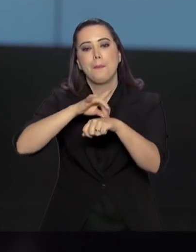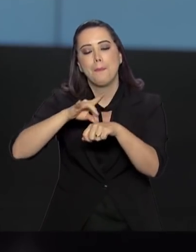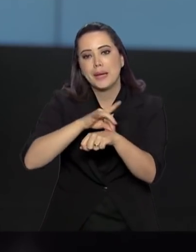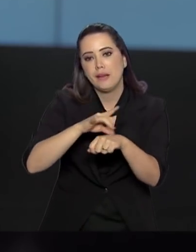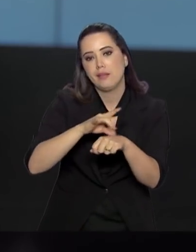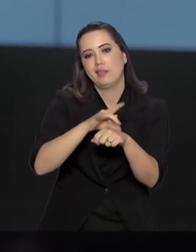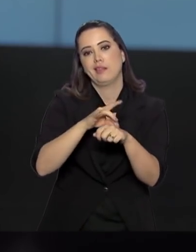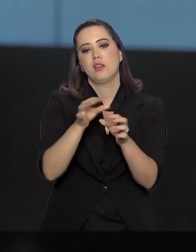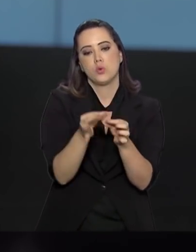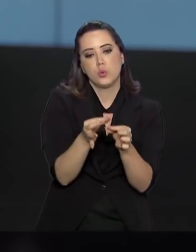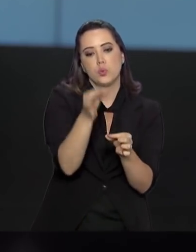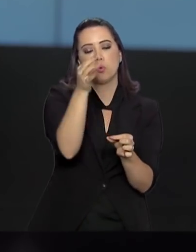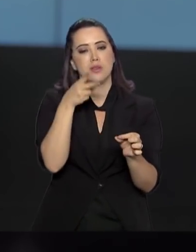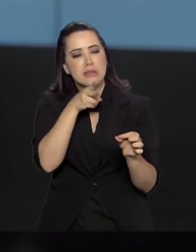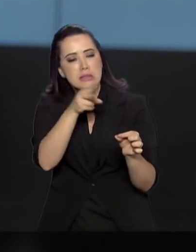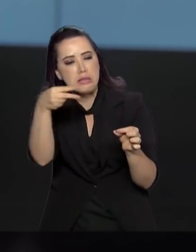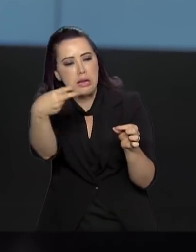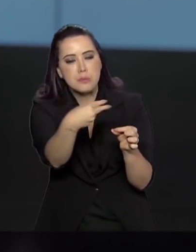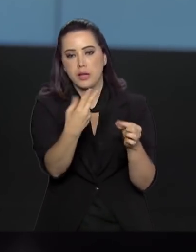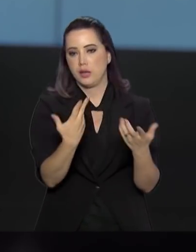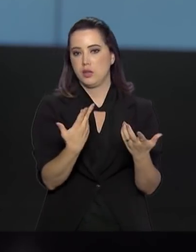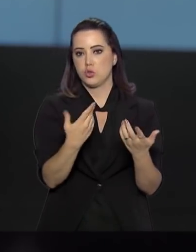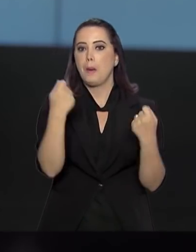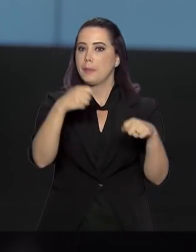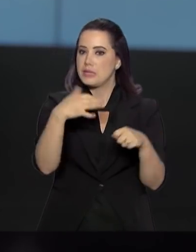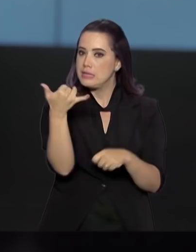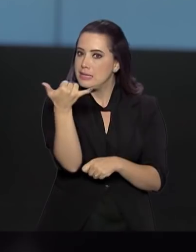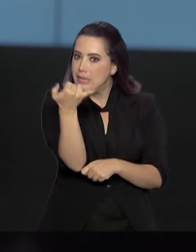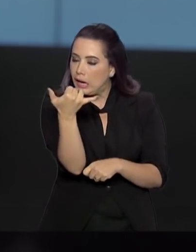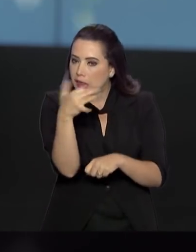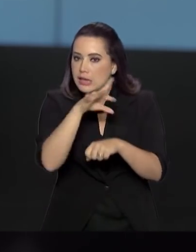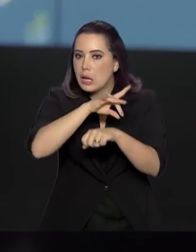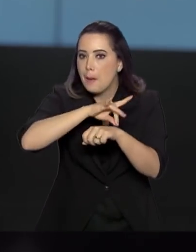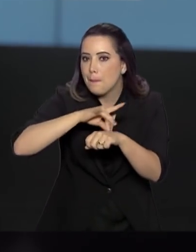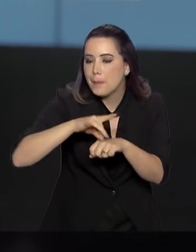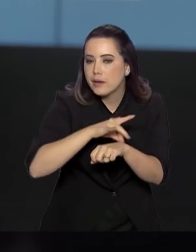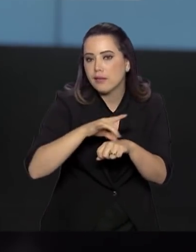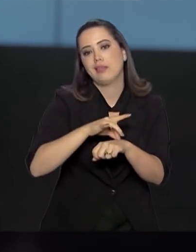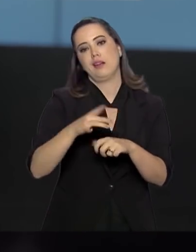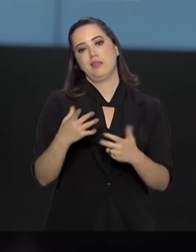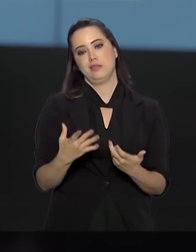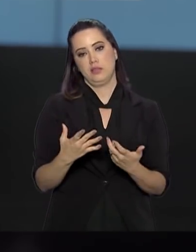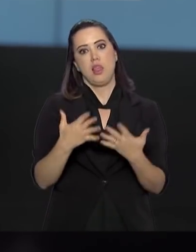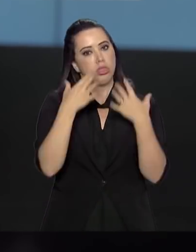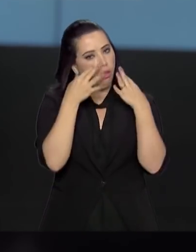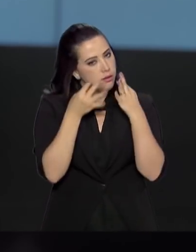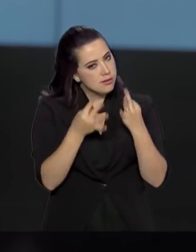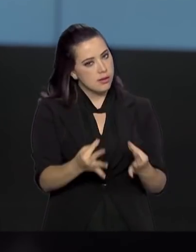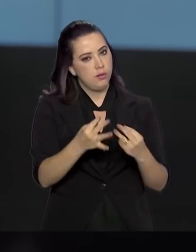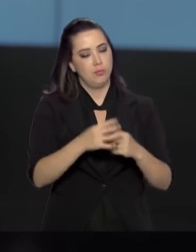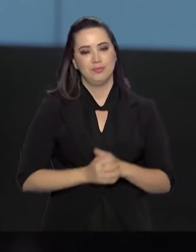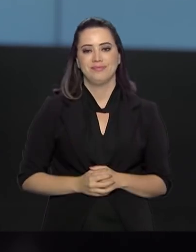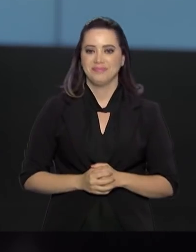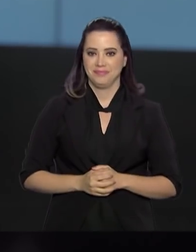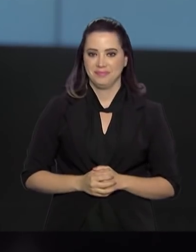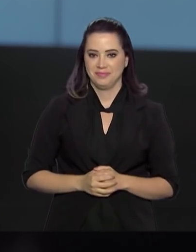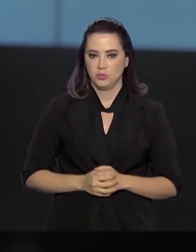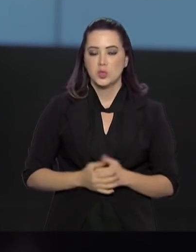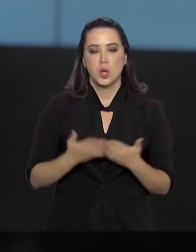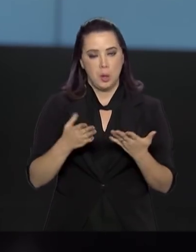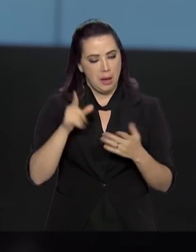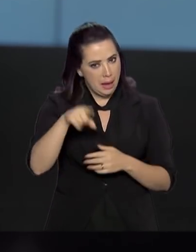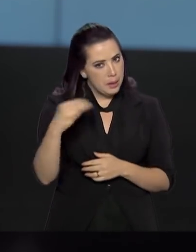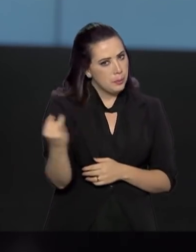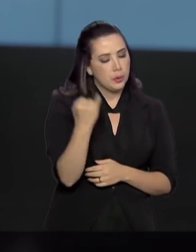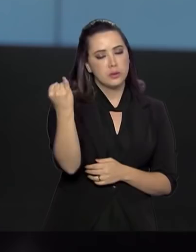material transparente. eu vou repetir, caneta de tinta preta. Preste muita atenção. Isso é